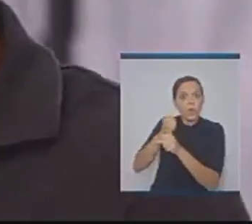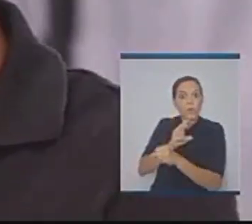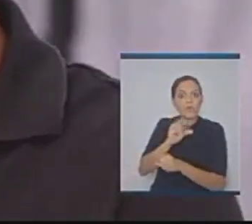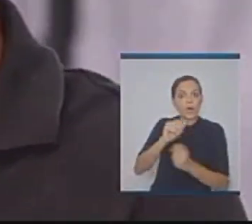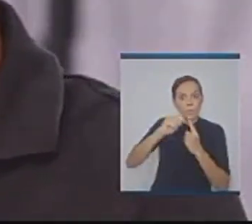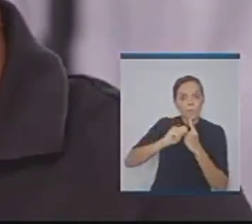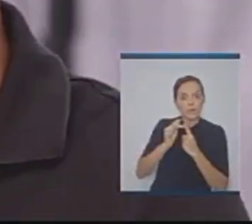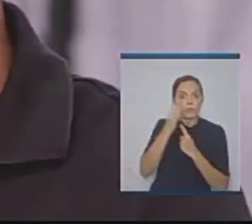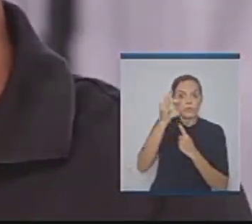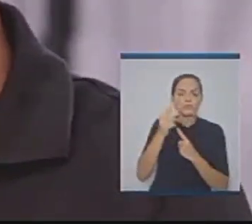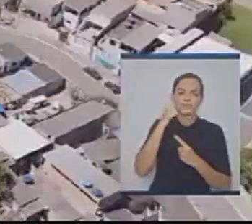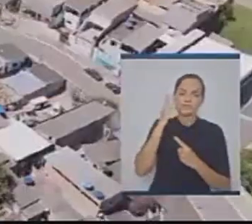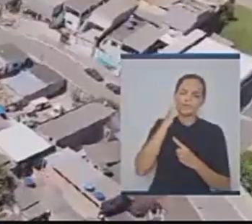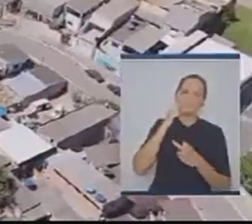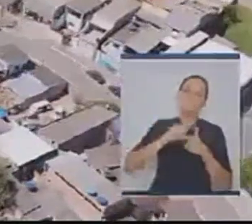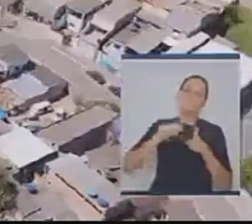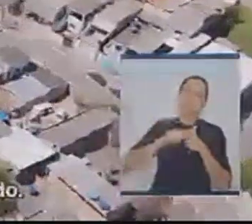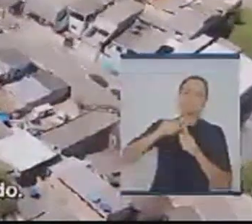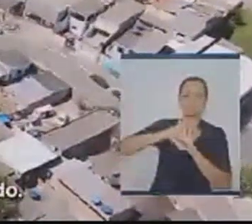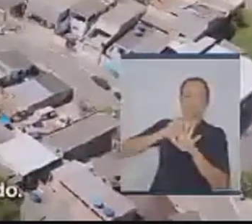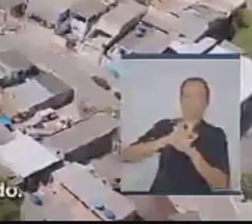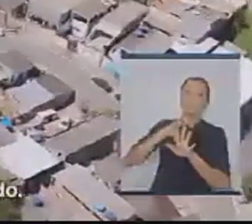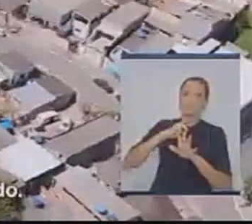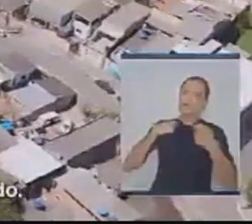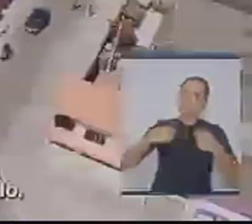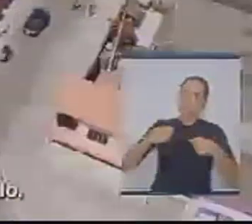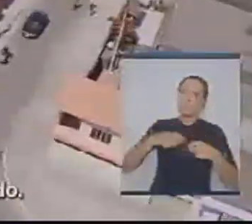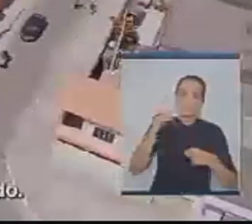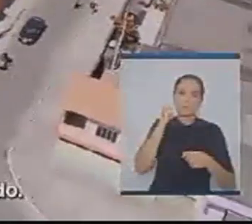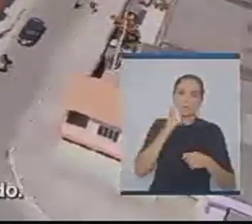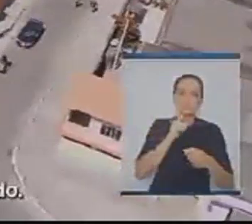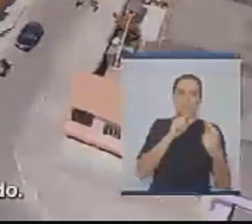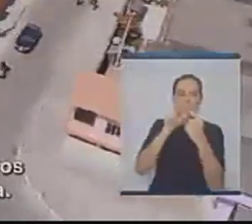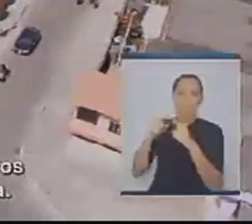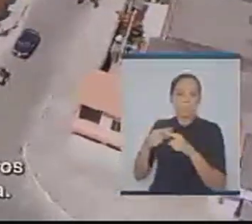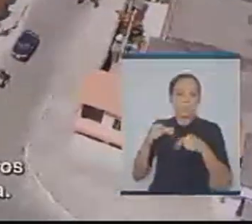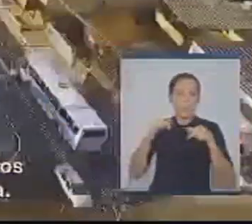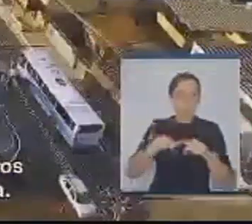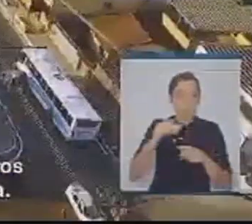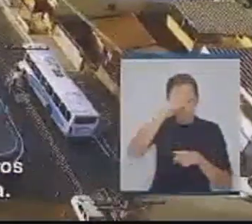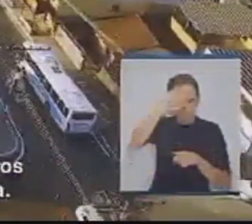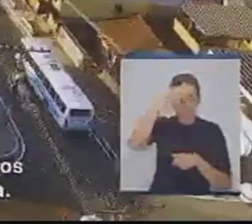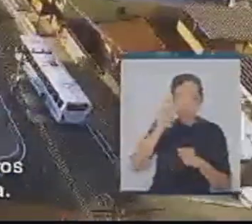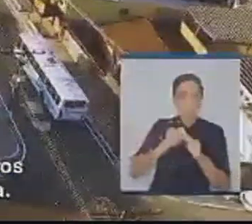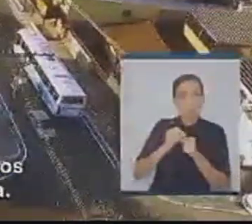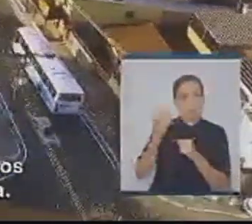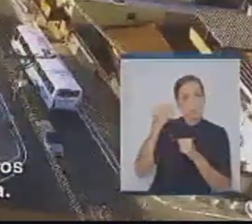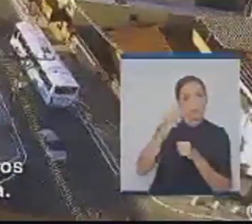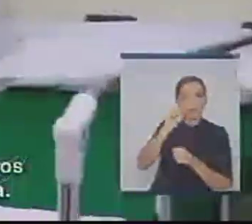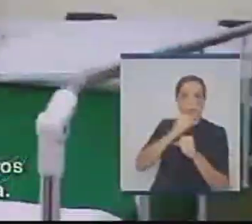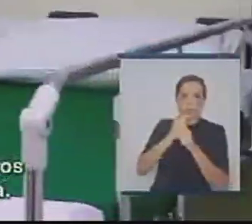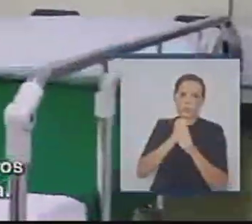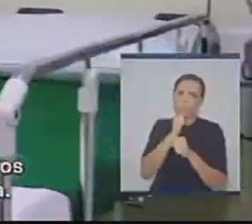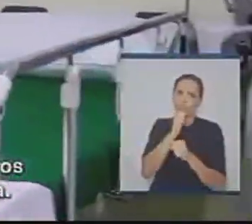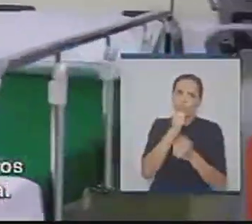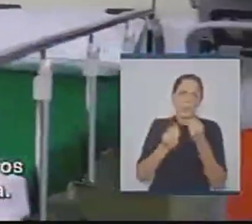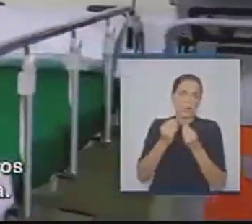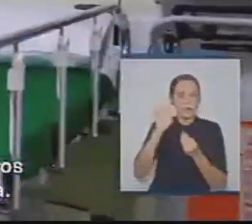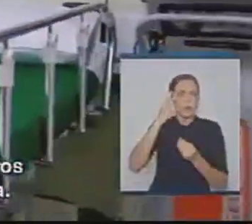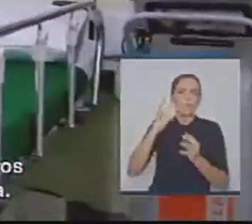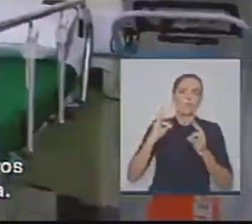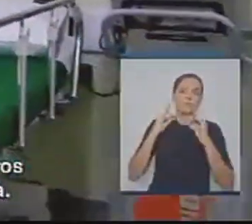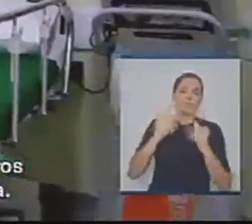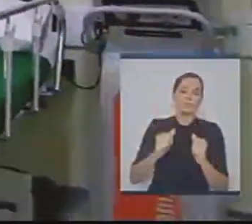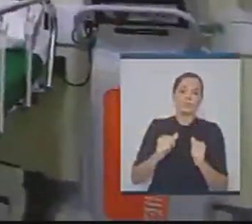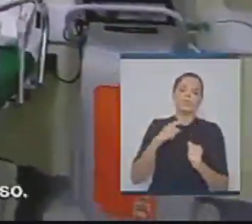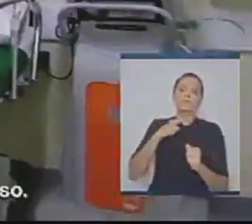Porque o prefeito Vaguinho fez muito, mas em oito anos não dá para se resolver o problema todo. Tem coisas para ser resolvido. Os bairros que ainda falta fazer uma